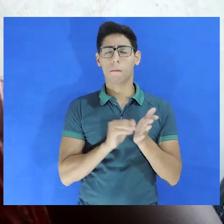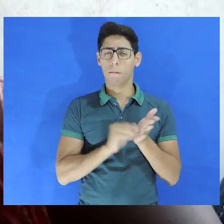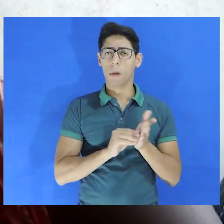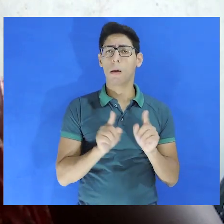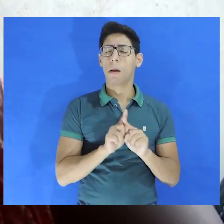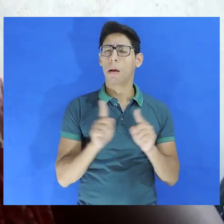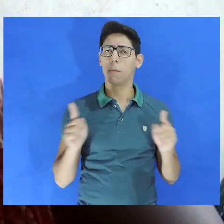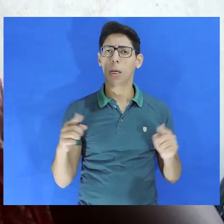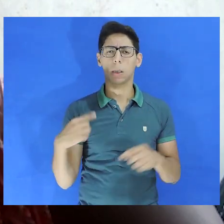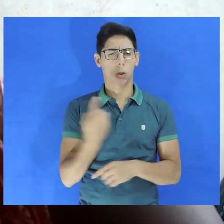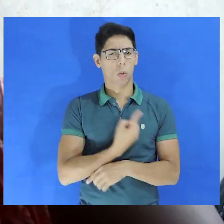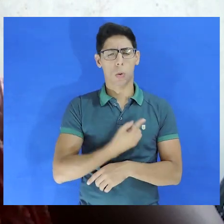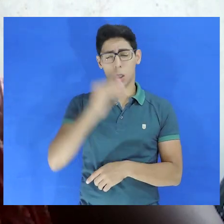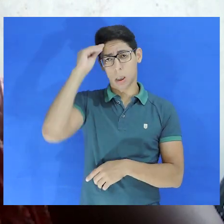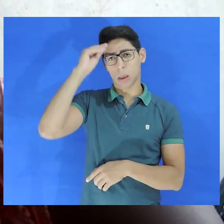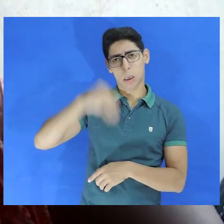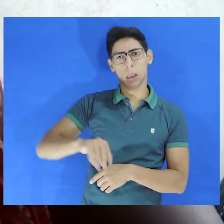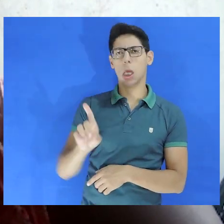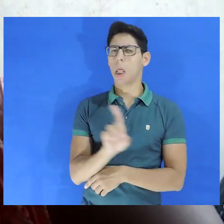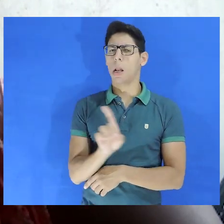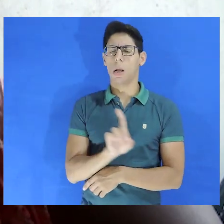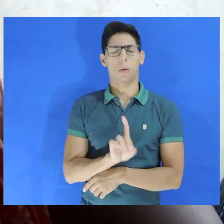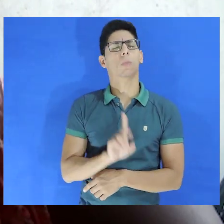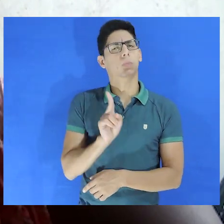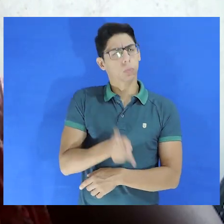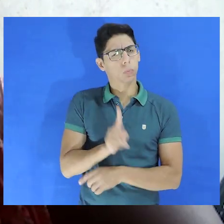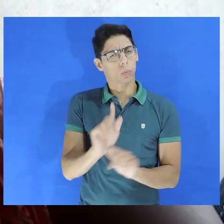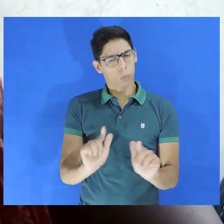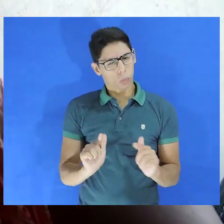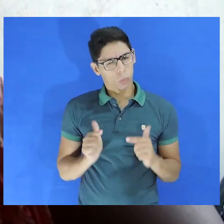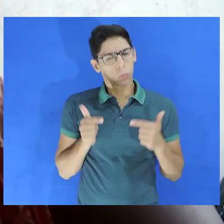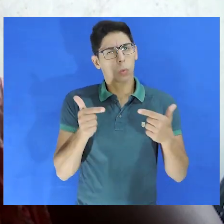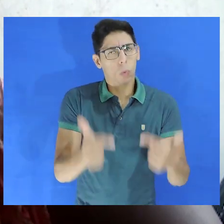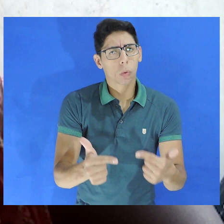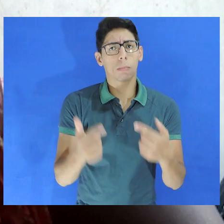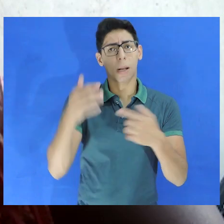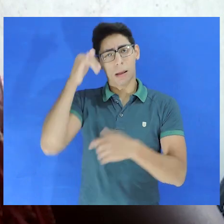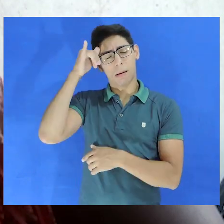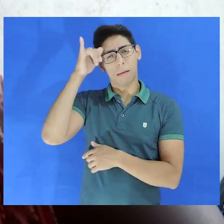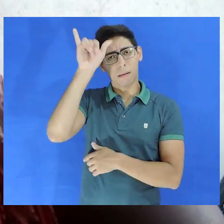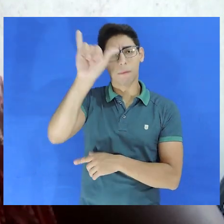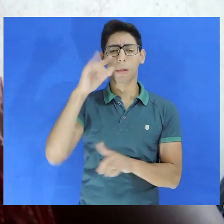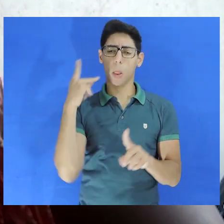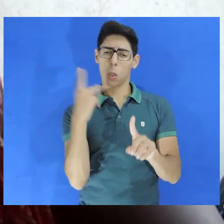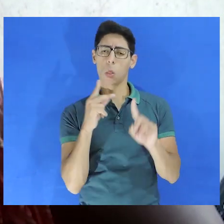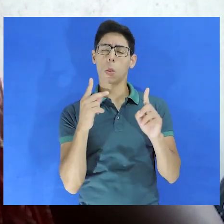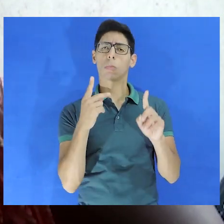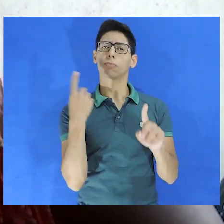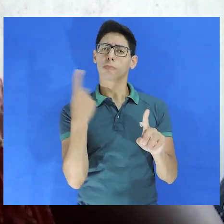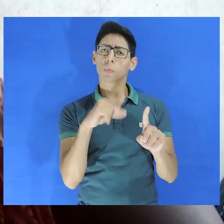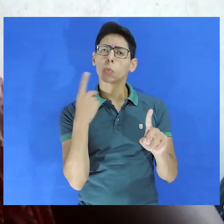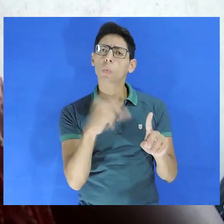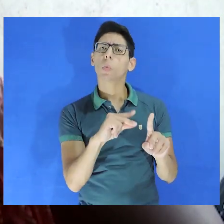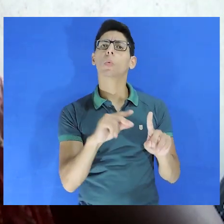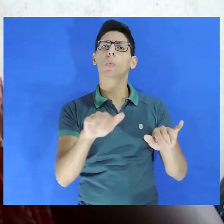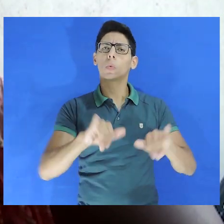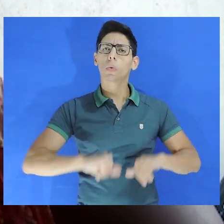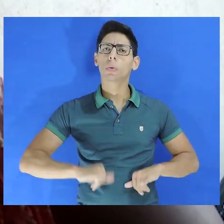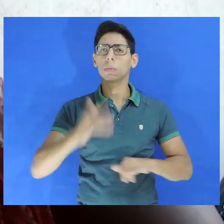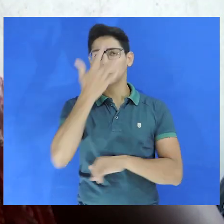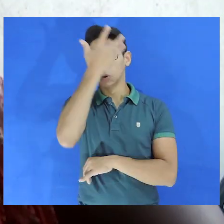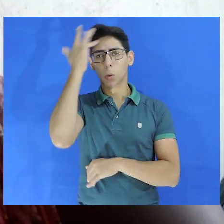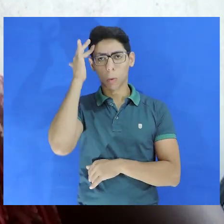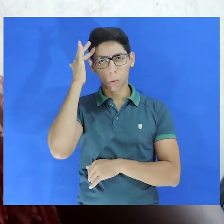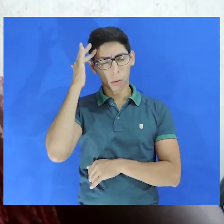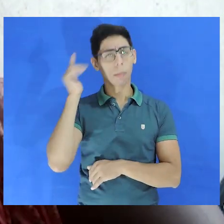em nosso coletivo, mas a gente não vai desistir de continuar nessa luta contra a tortura, contra as violências de